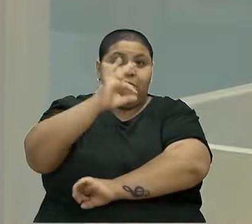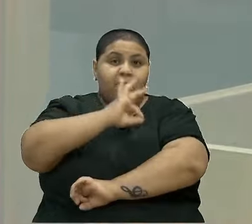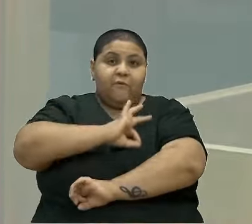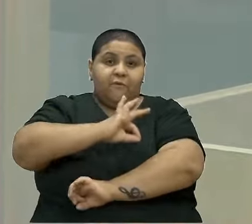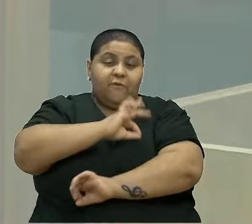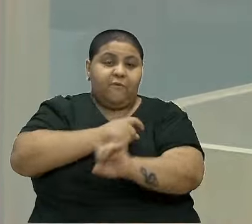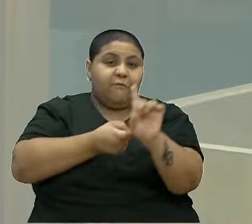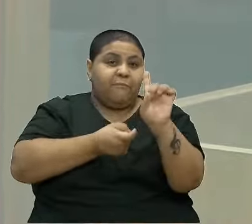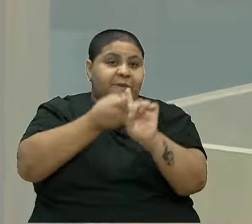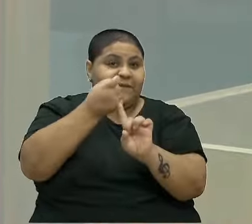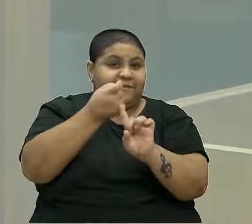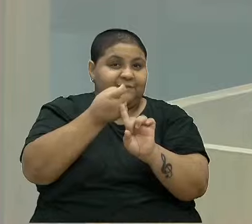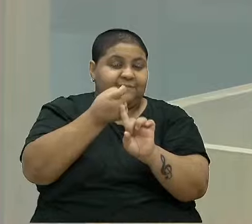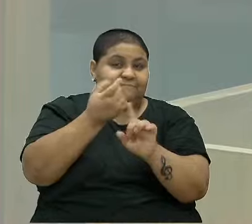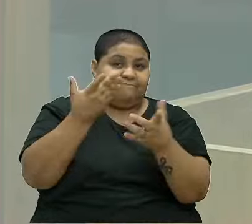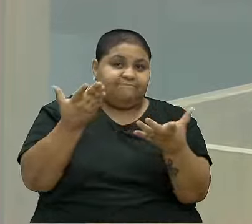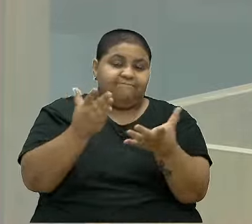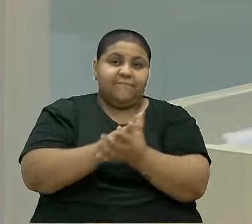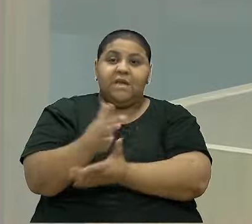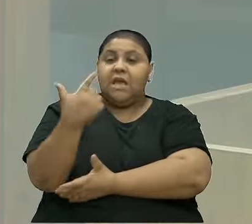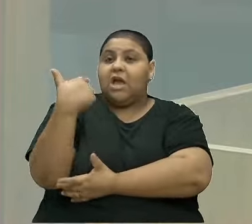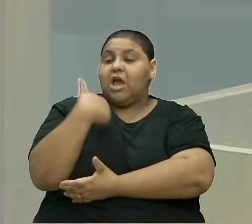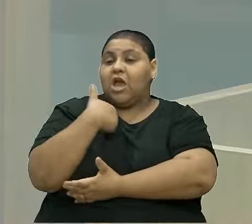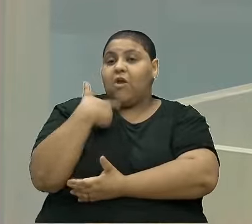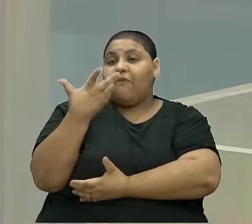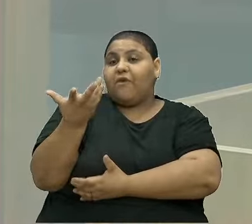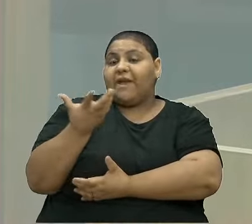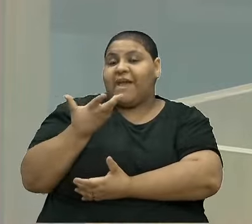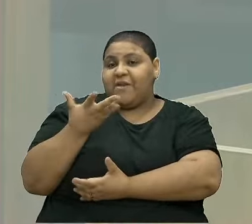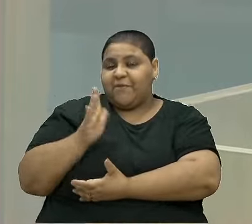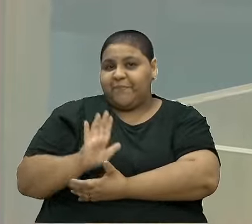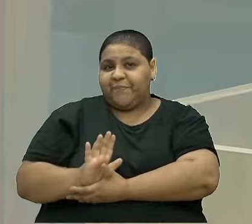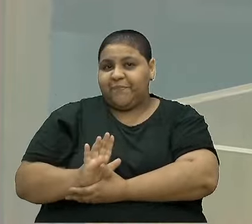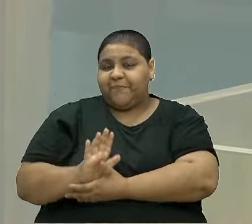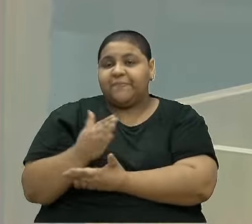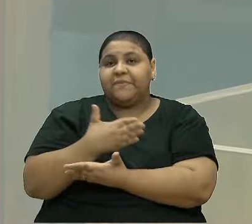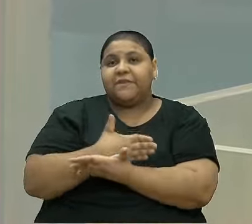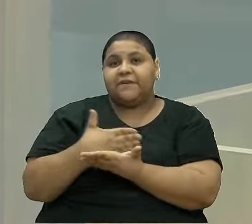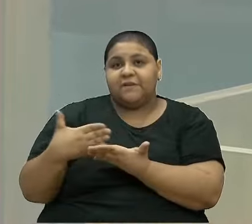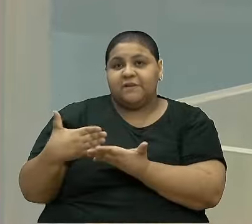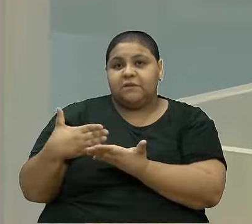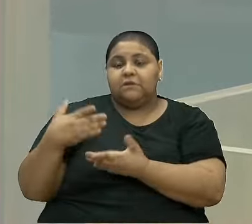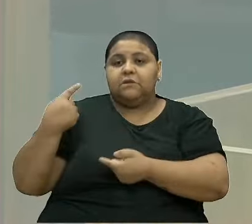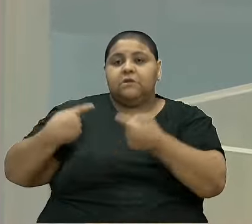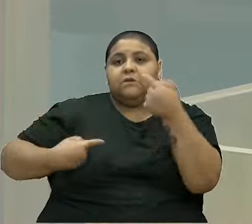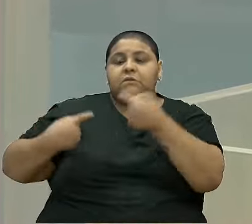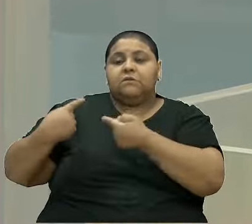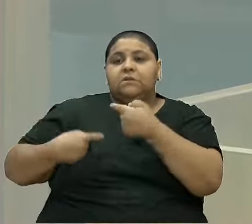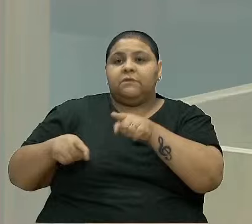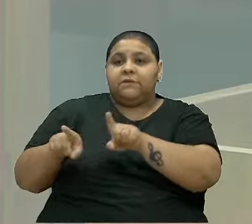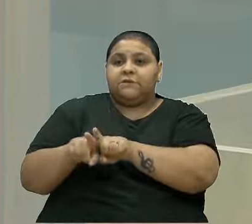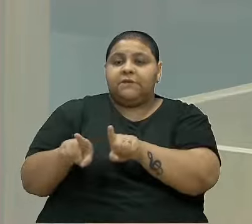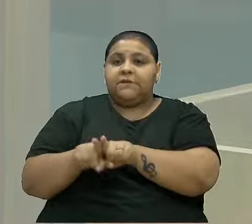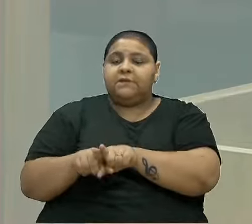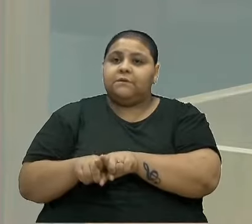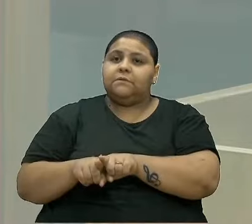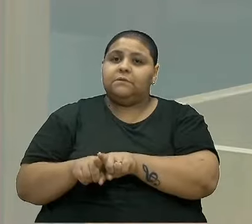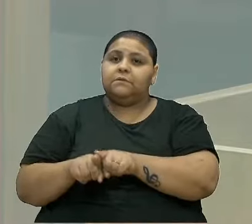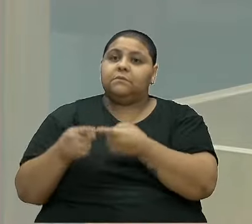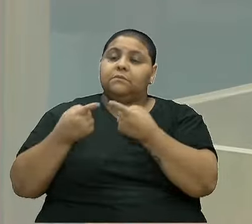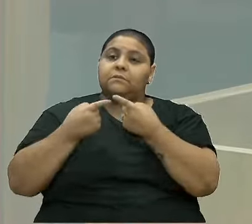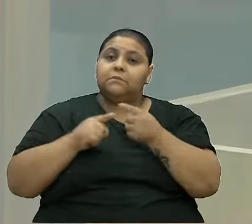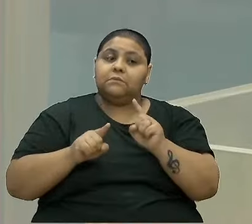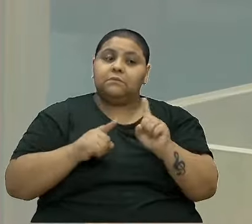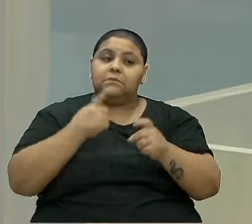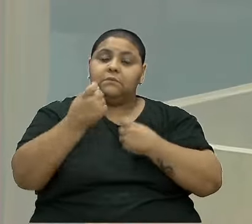de salário. Eu quero iniciar esse debate, ninguém abordou ainda, mas com